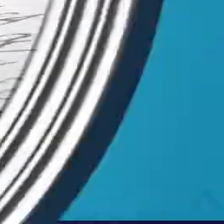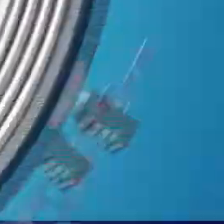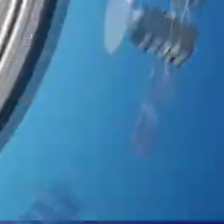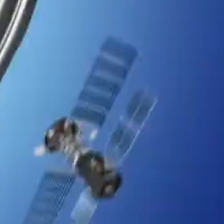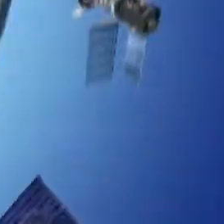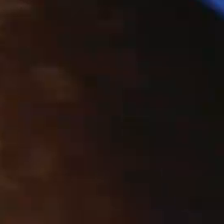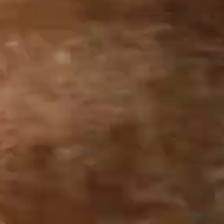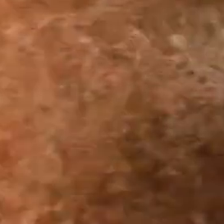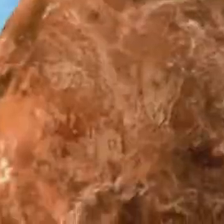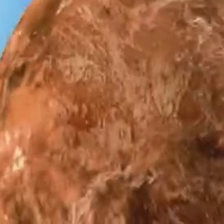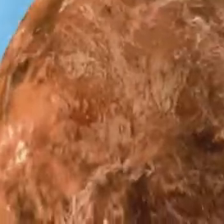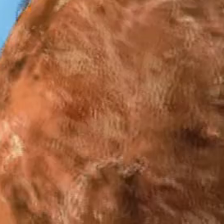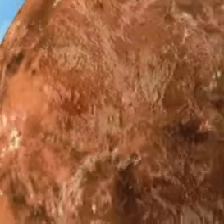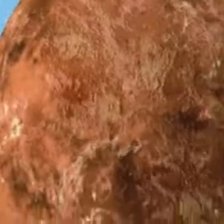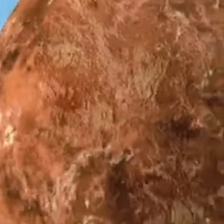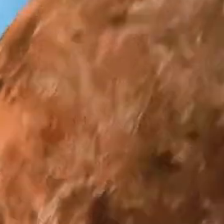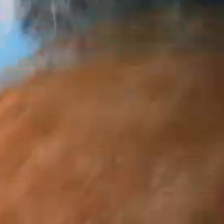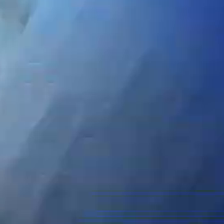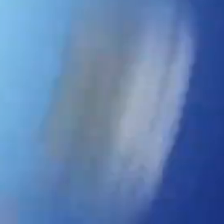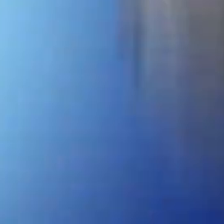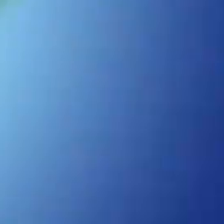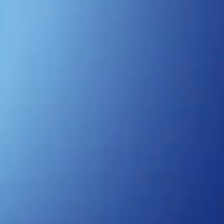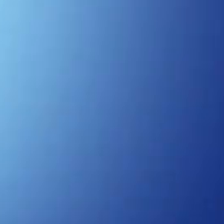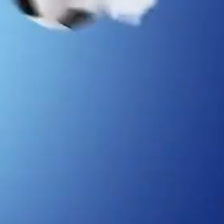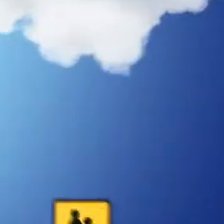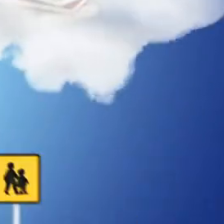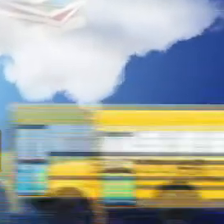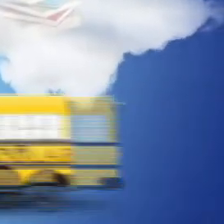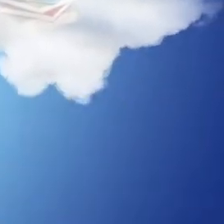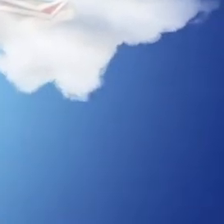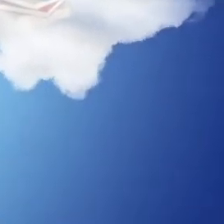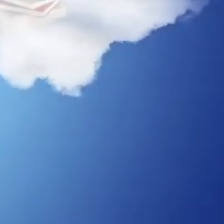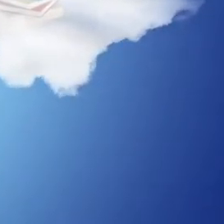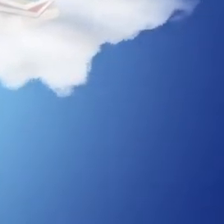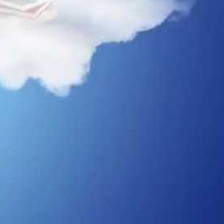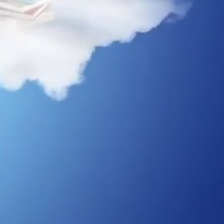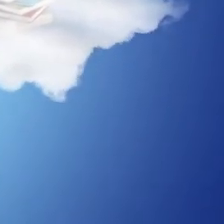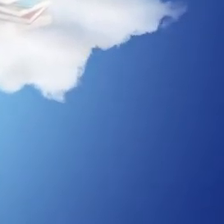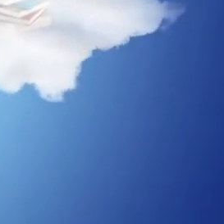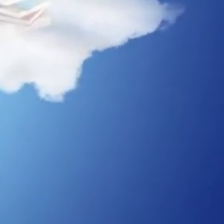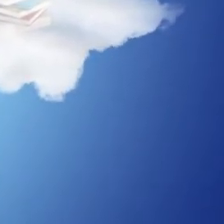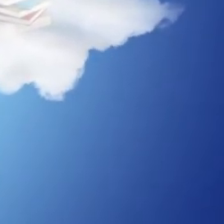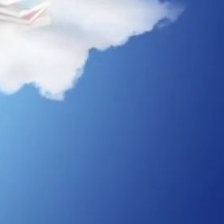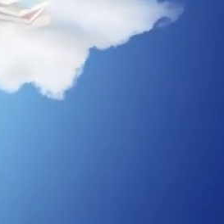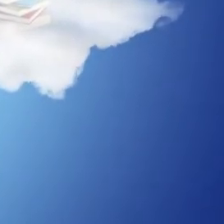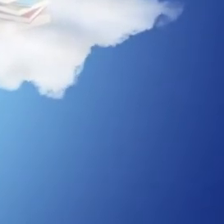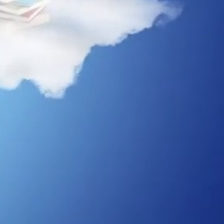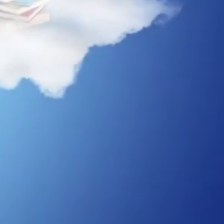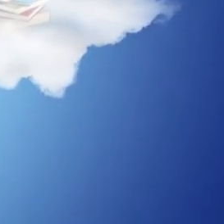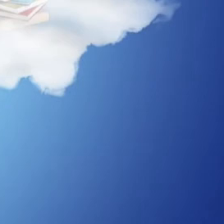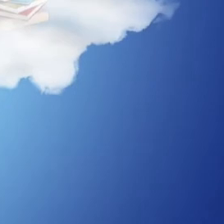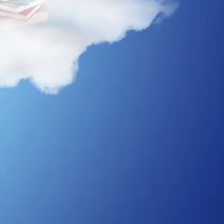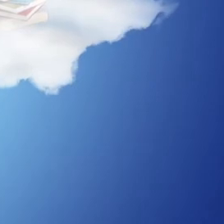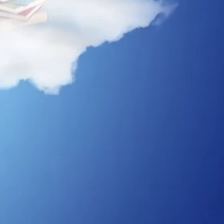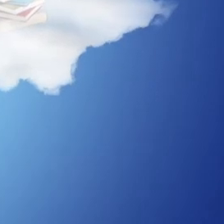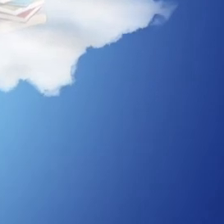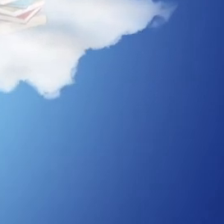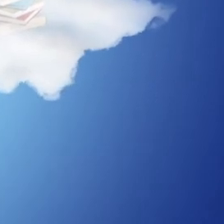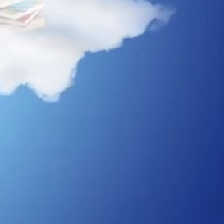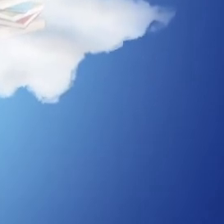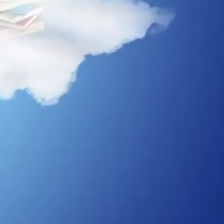Transcrição e Legendas por